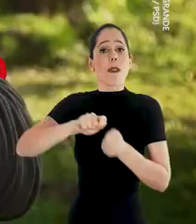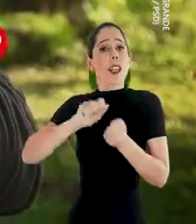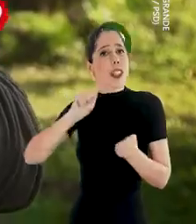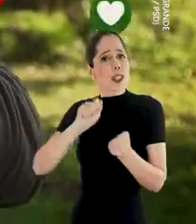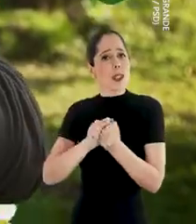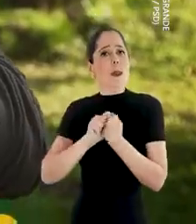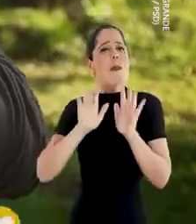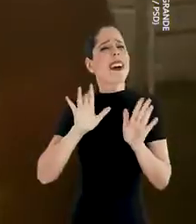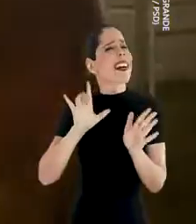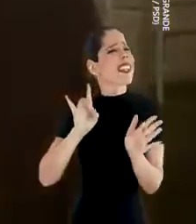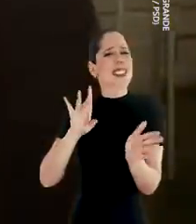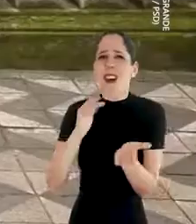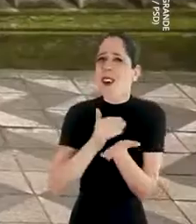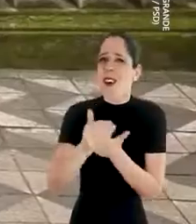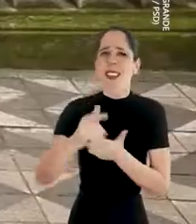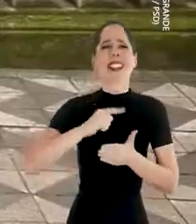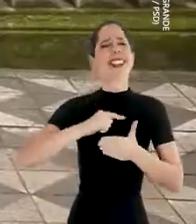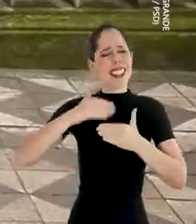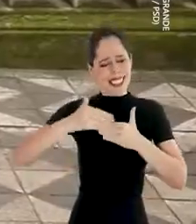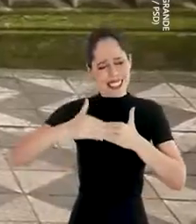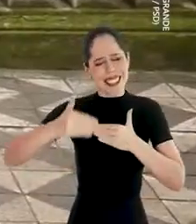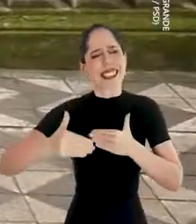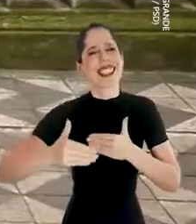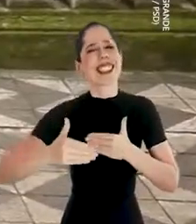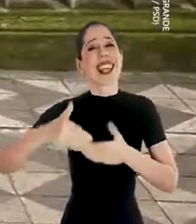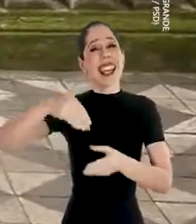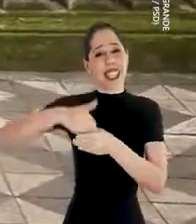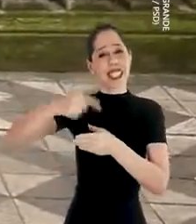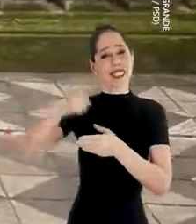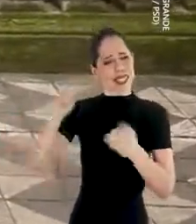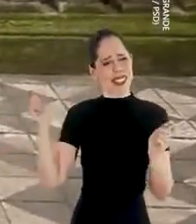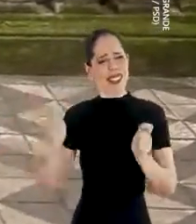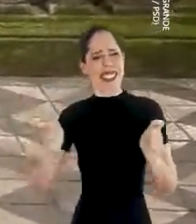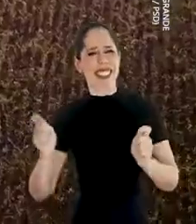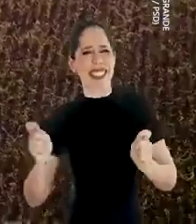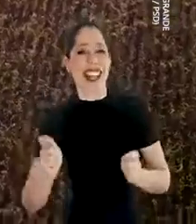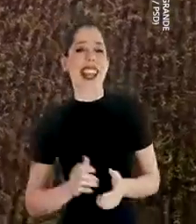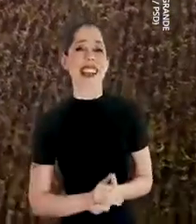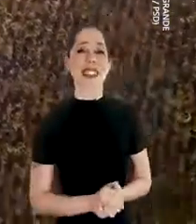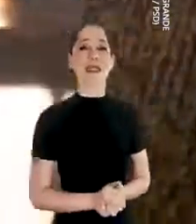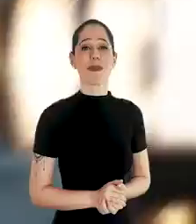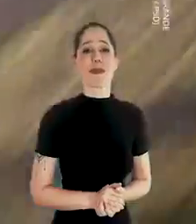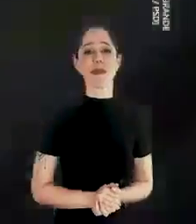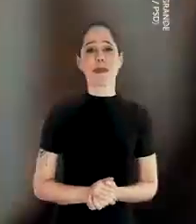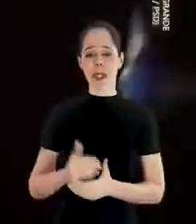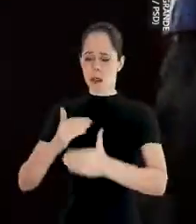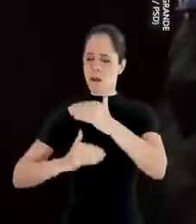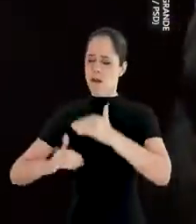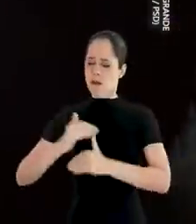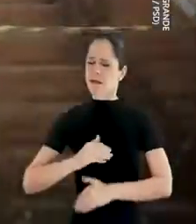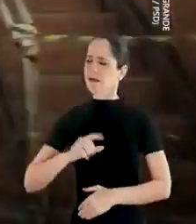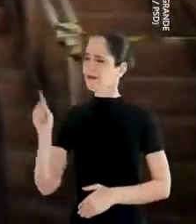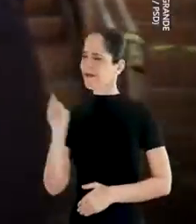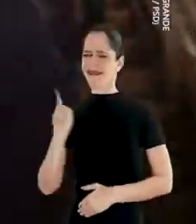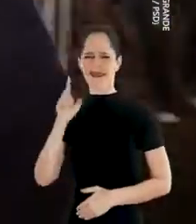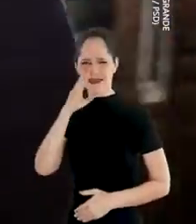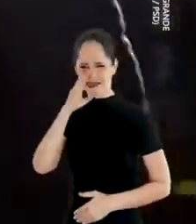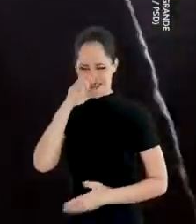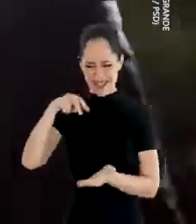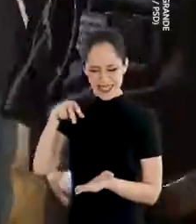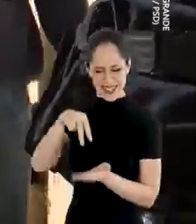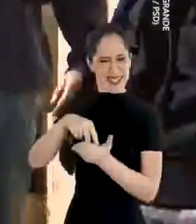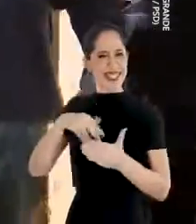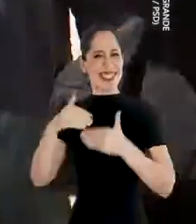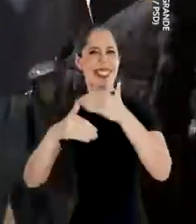Fizemos juntos e é só o começo. Faremos muito mais com a reeleição. Para trás eu não